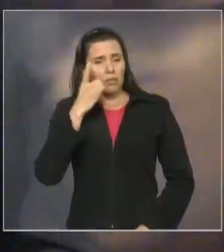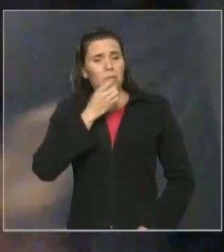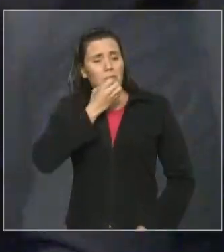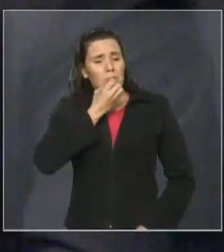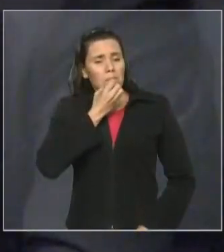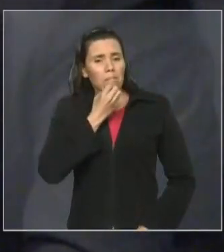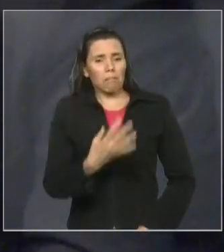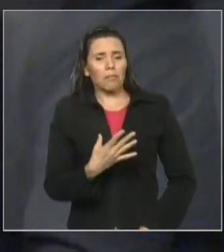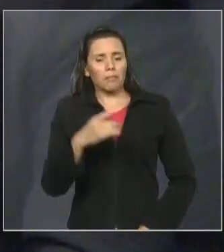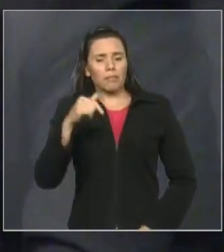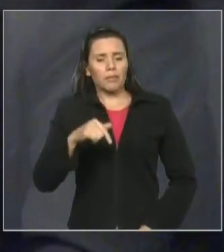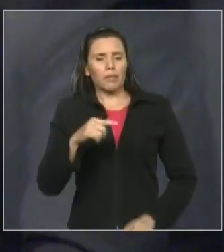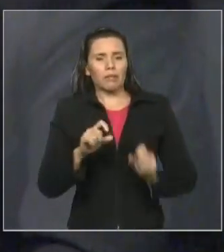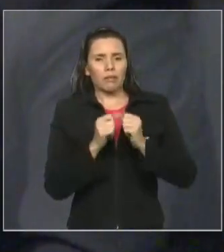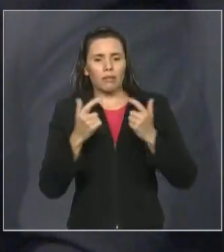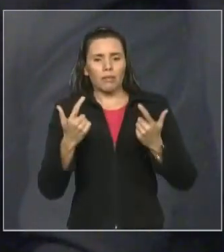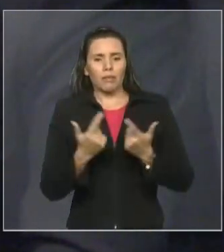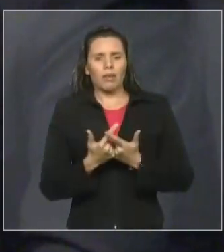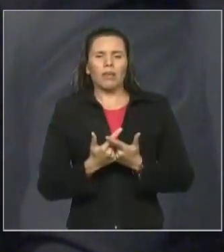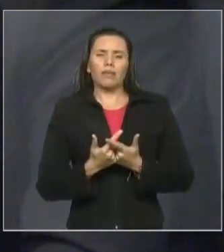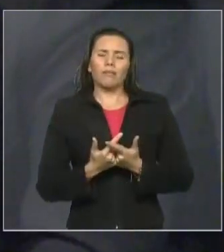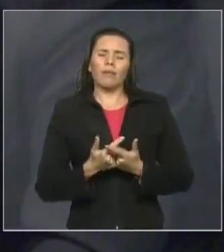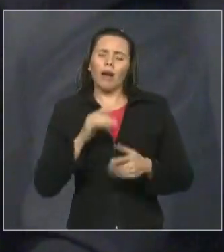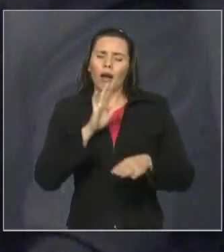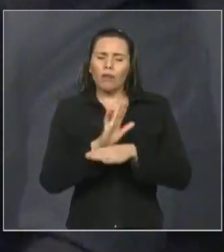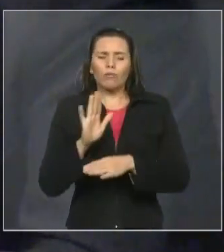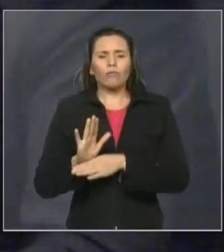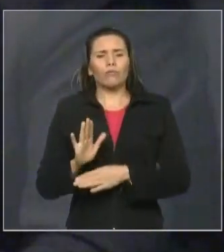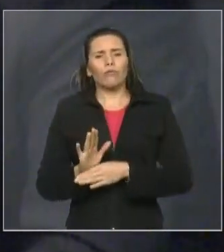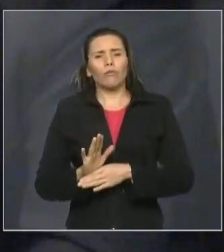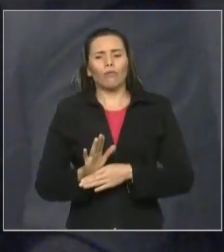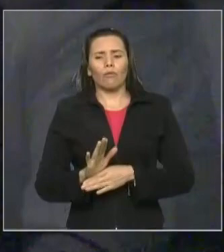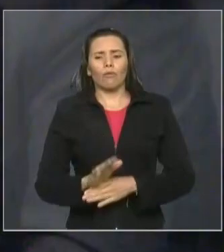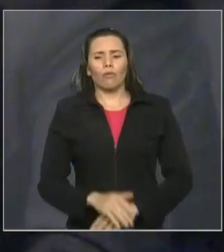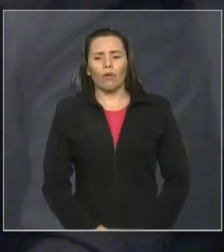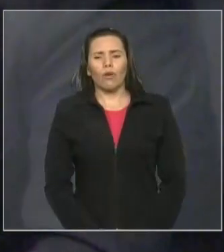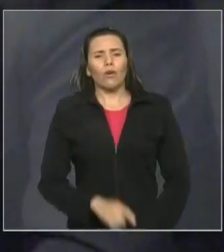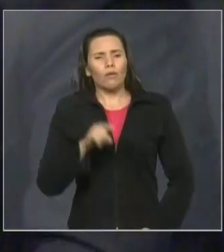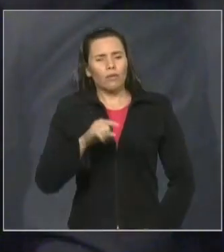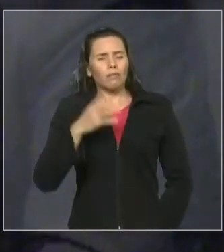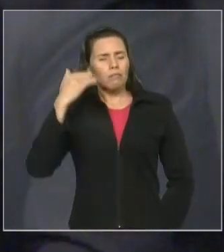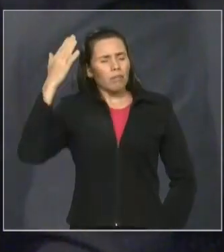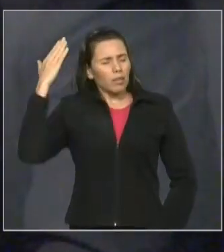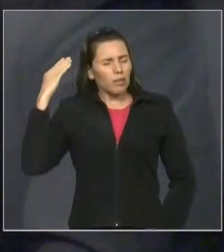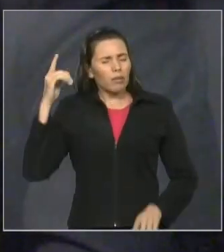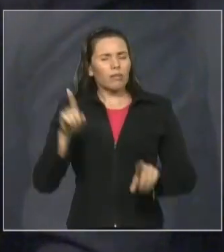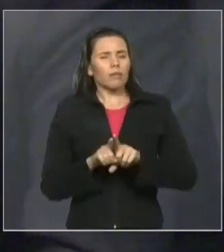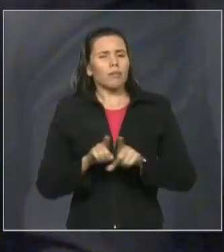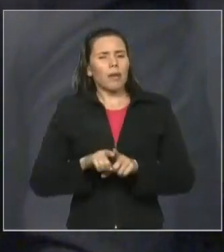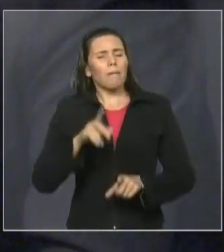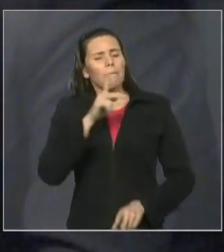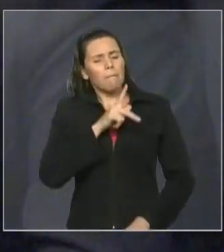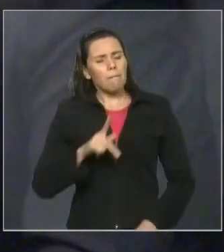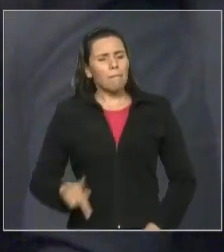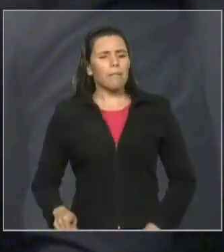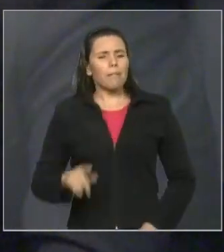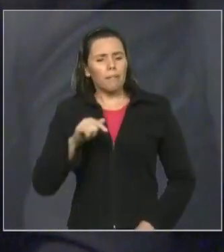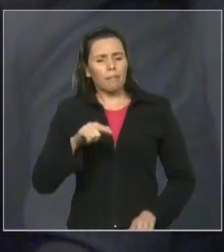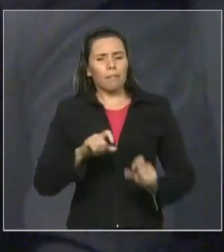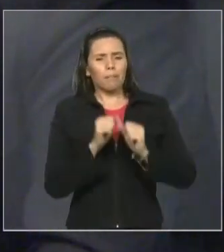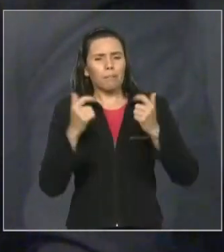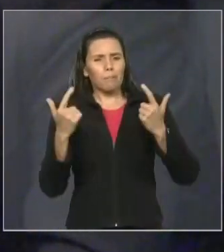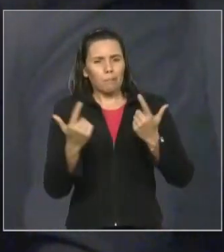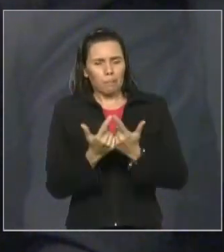com o crescimento desse parlamento, até também como presidente que Vossa Excelência já foi. Mas, também,